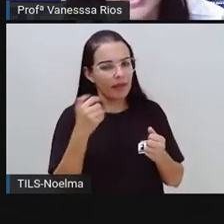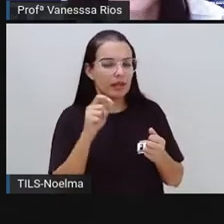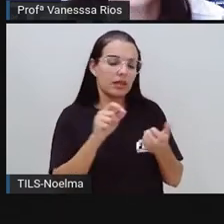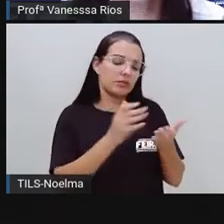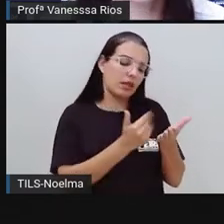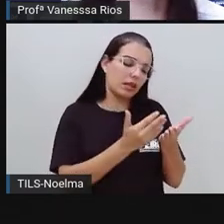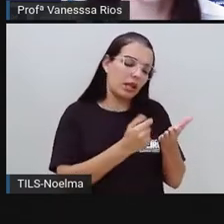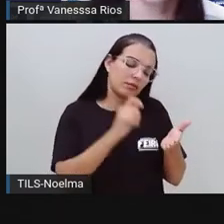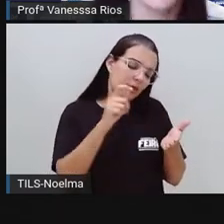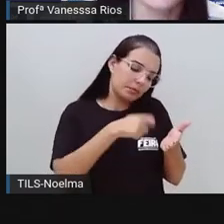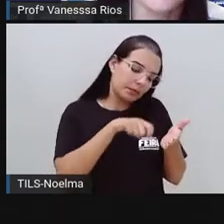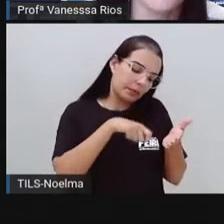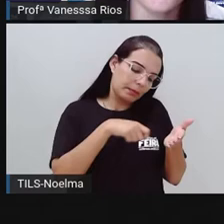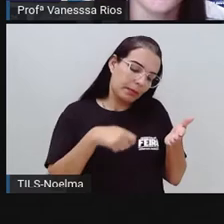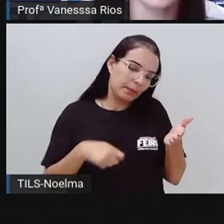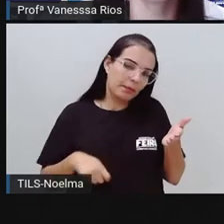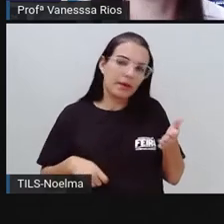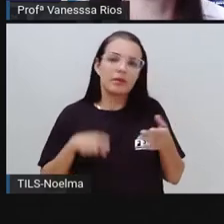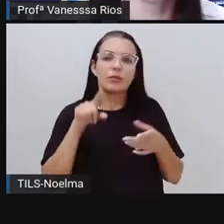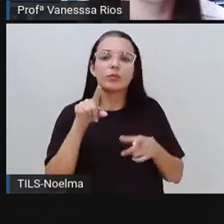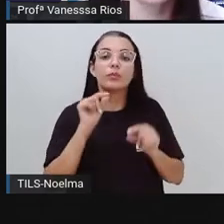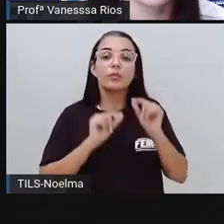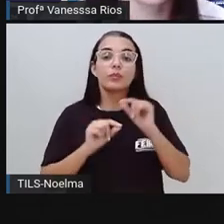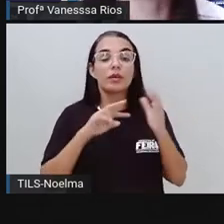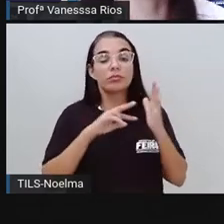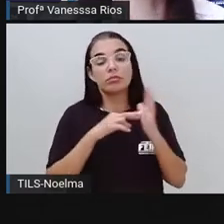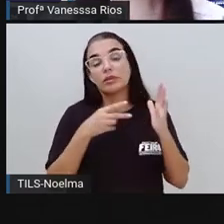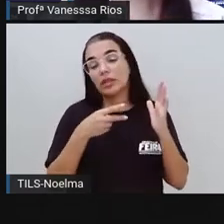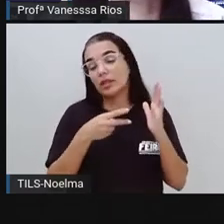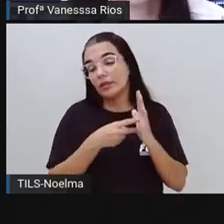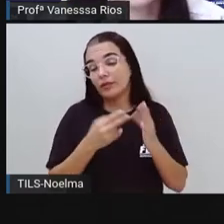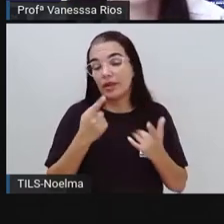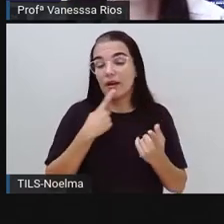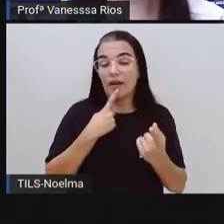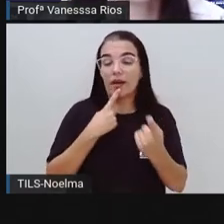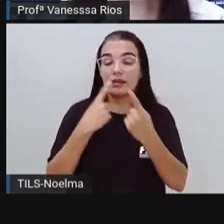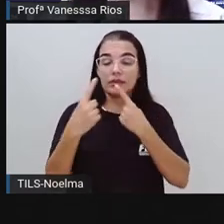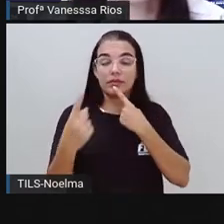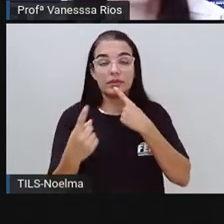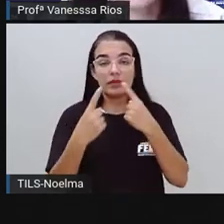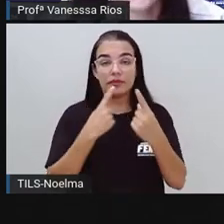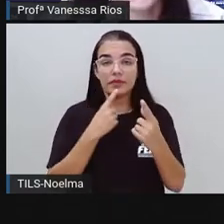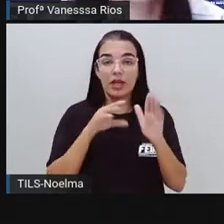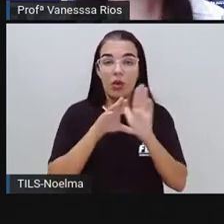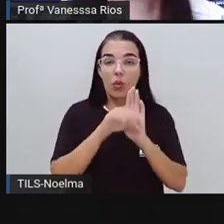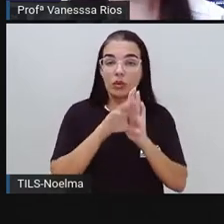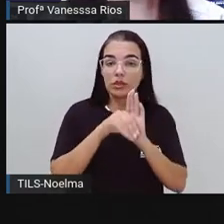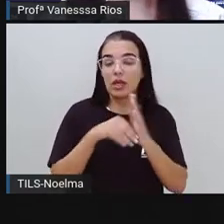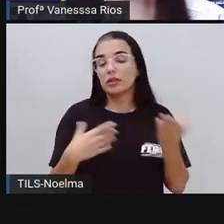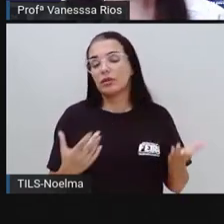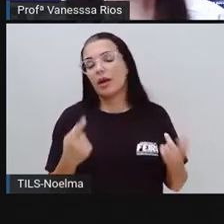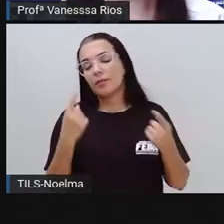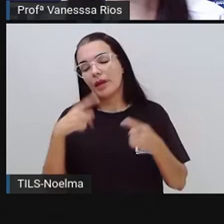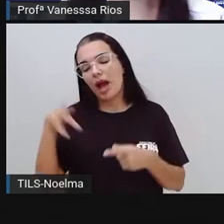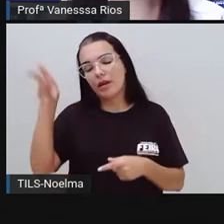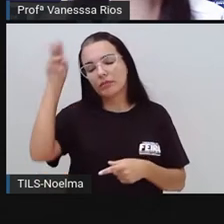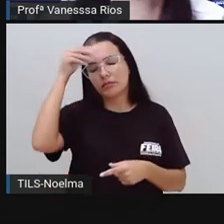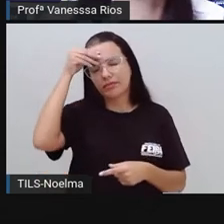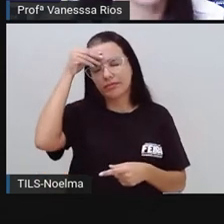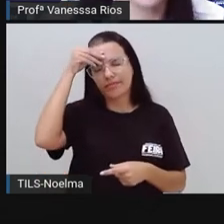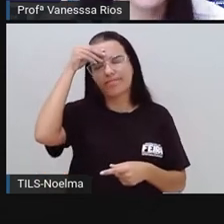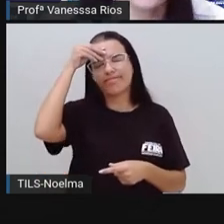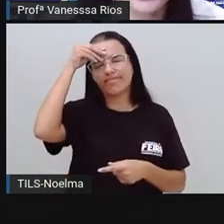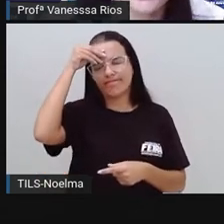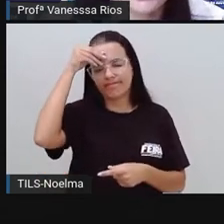caderno e anotar a definição, o conceito, o entendimento para a entrevista, para que você consiga aí